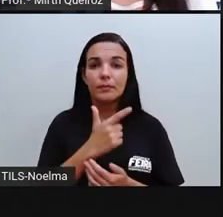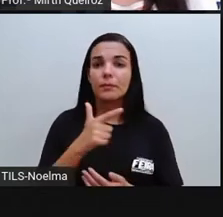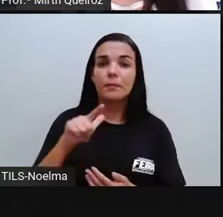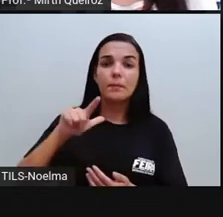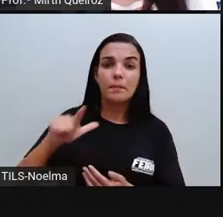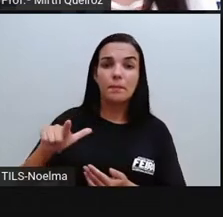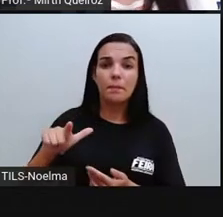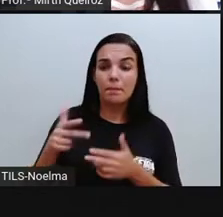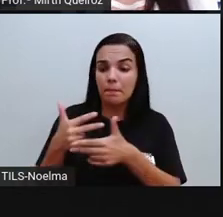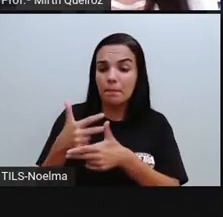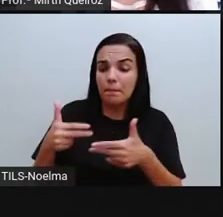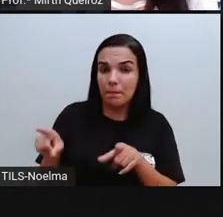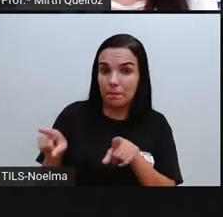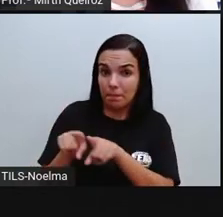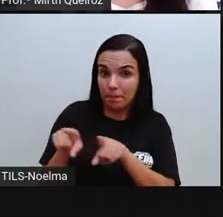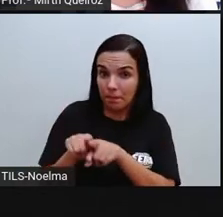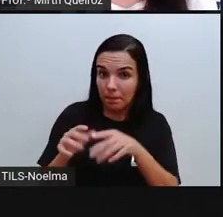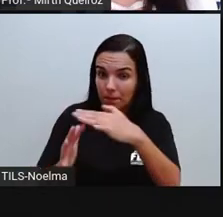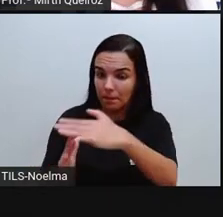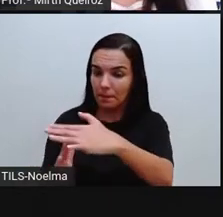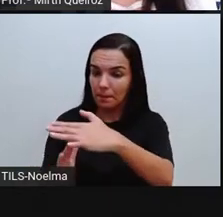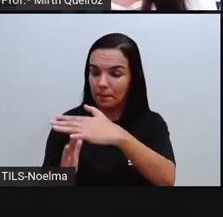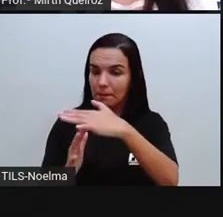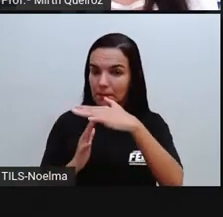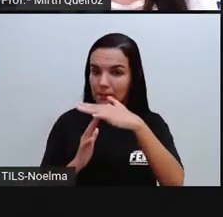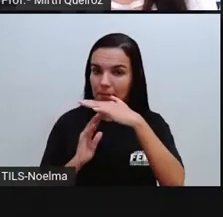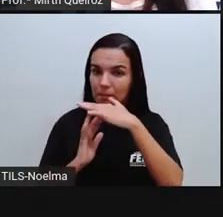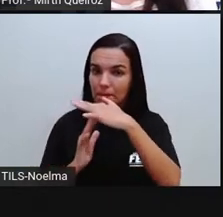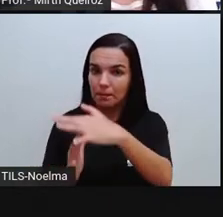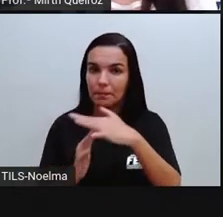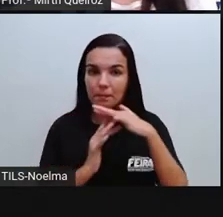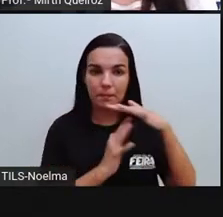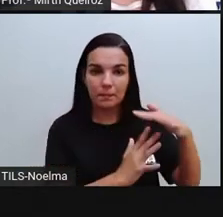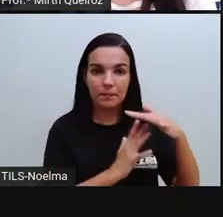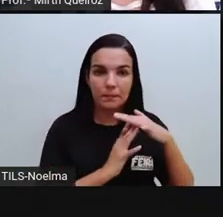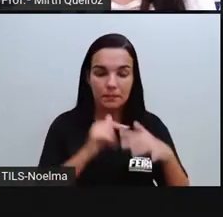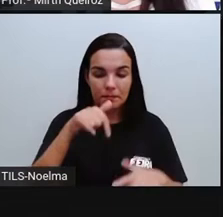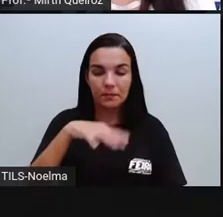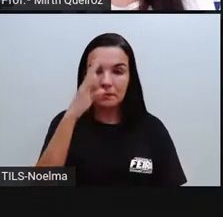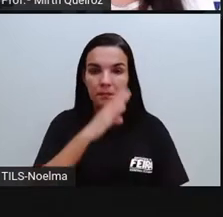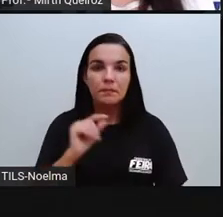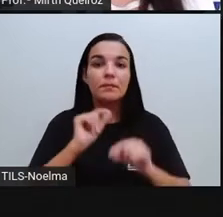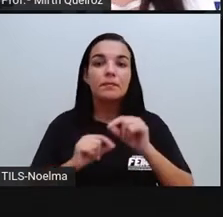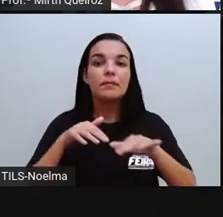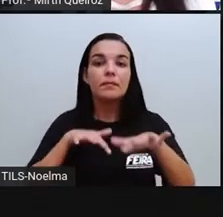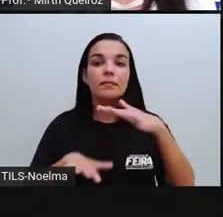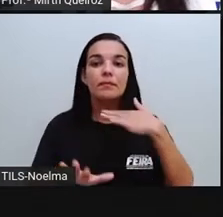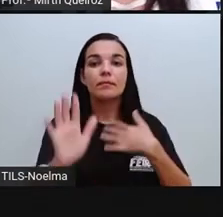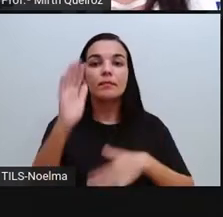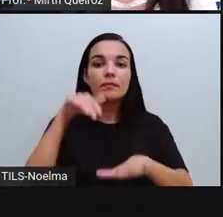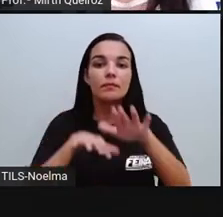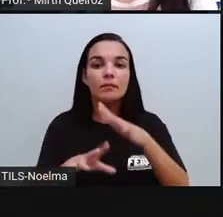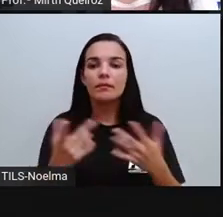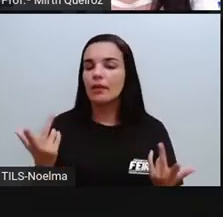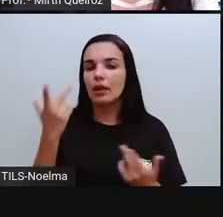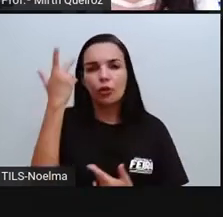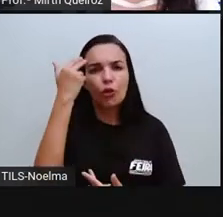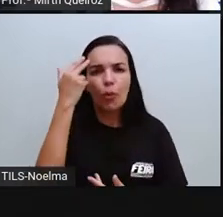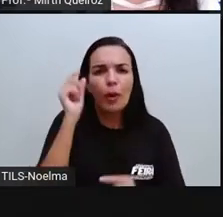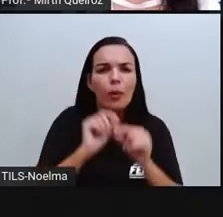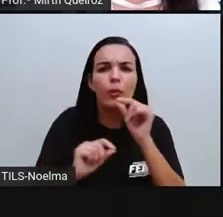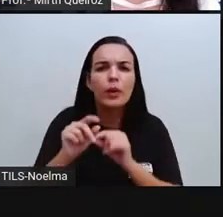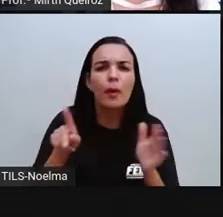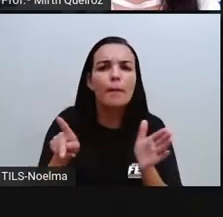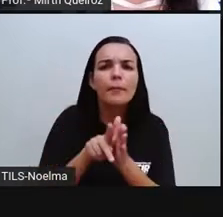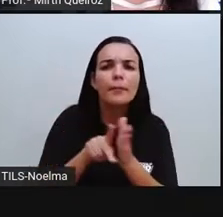aspecto também das migrações internas no Brasil é que os fluxos são mais comuns dentro